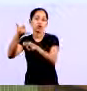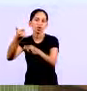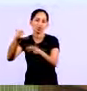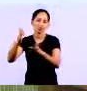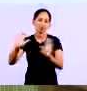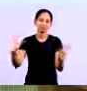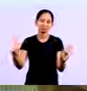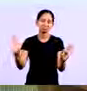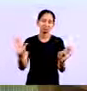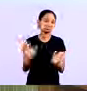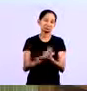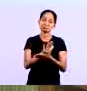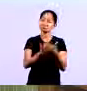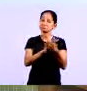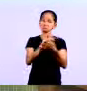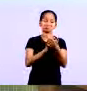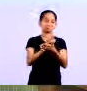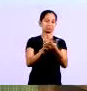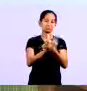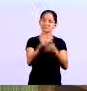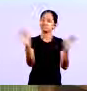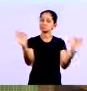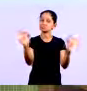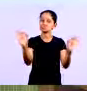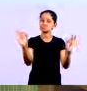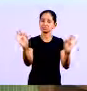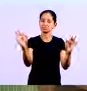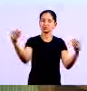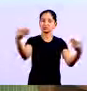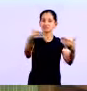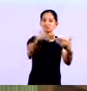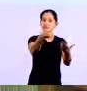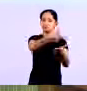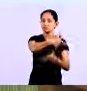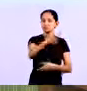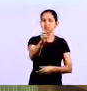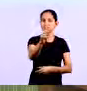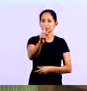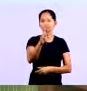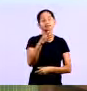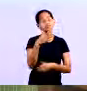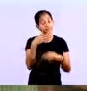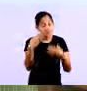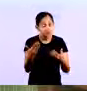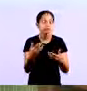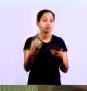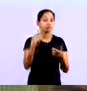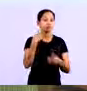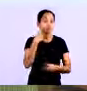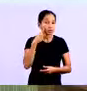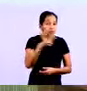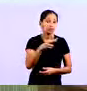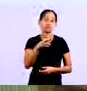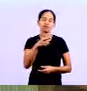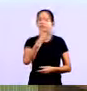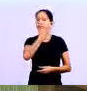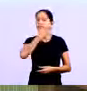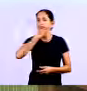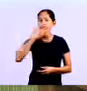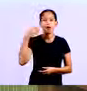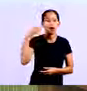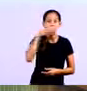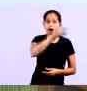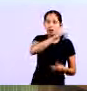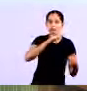ro lá na operadora A operadora não vai cobrar do cliente E não vai l repassar também Então confira Porque se acontecer algum problema Você entra em contato com a oper